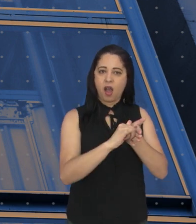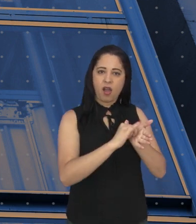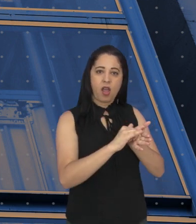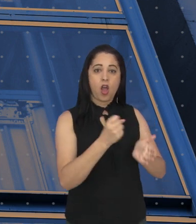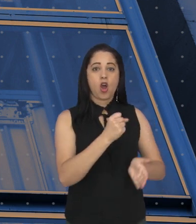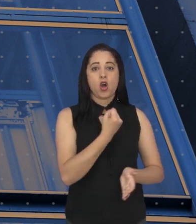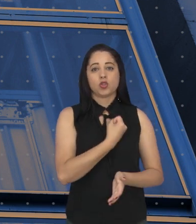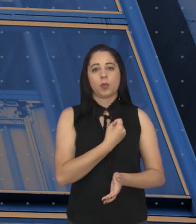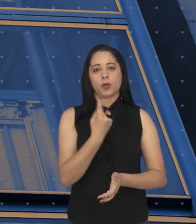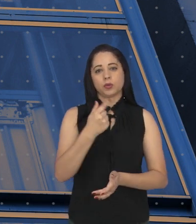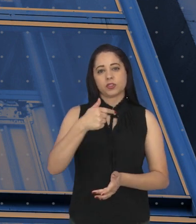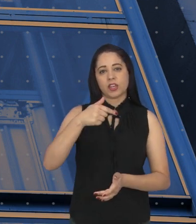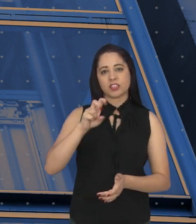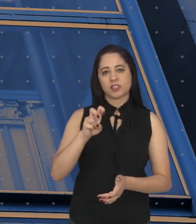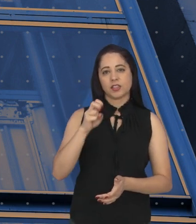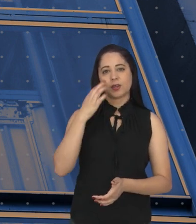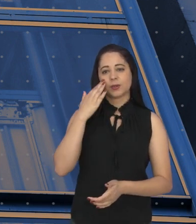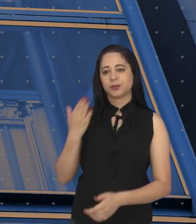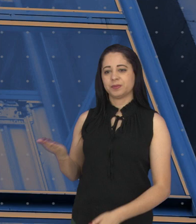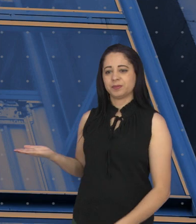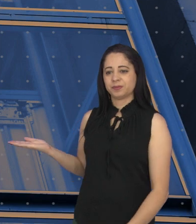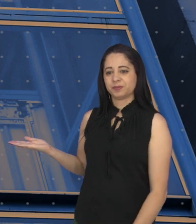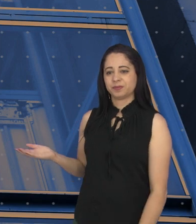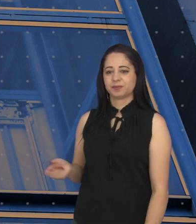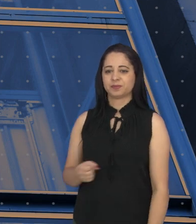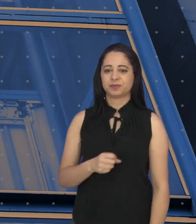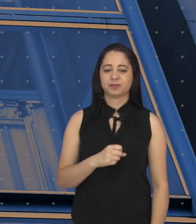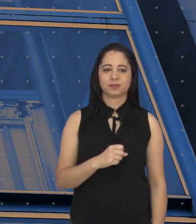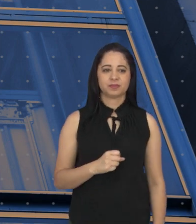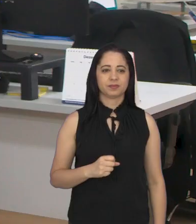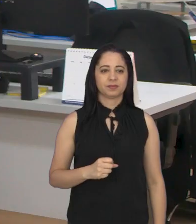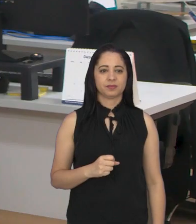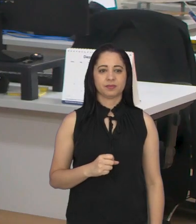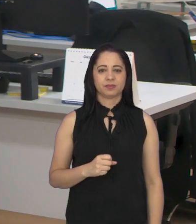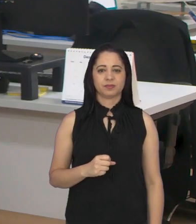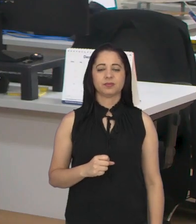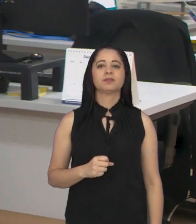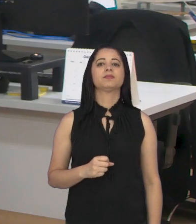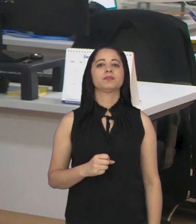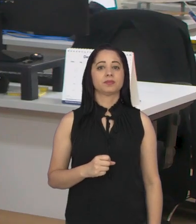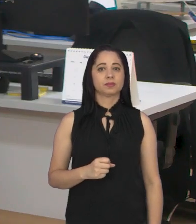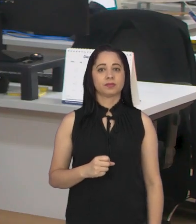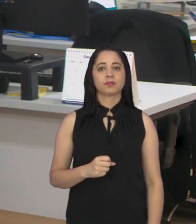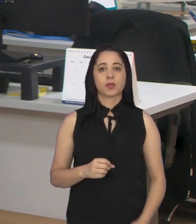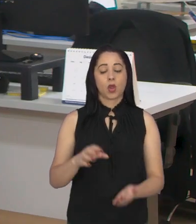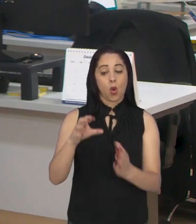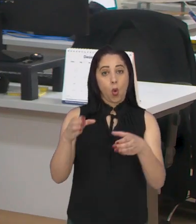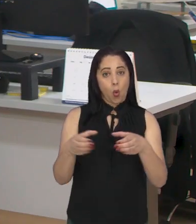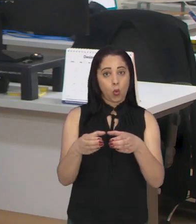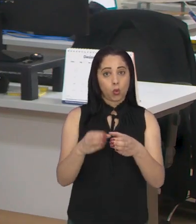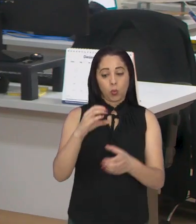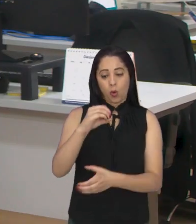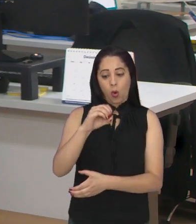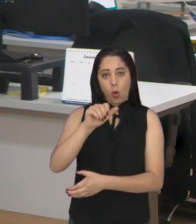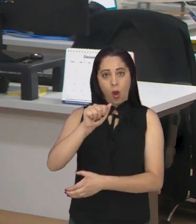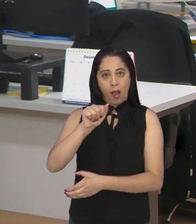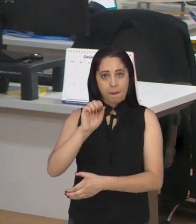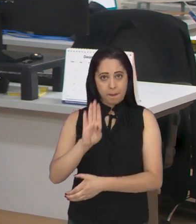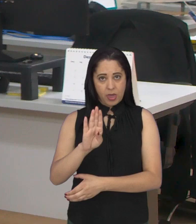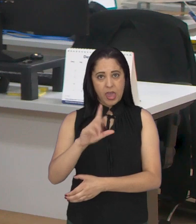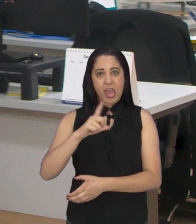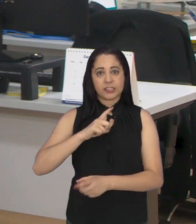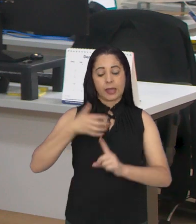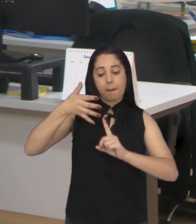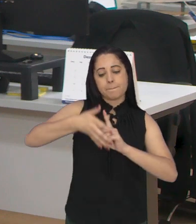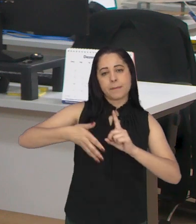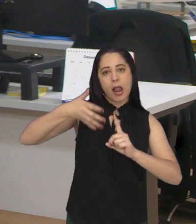Pena, número 175, no centro. E a OAB de São José dos Campos vai realizar um ciclo de palestras